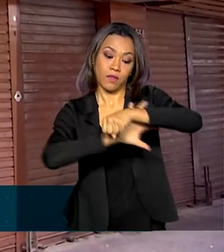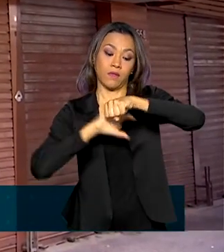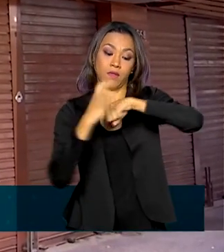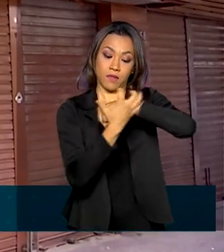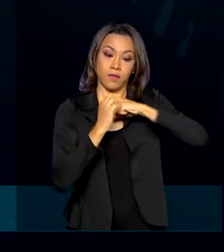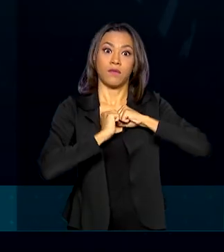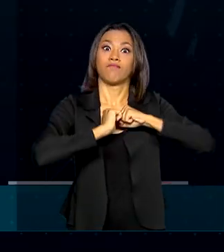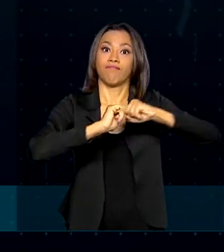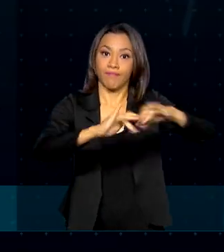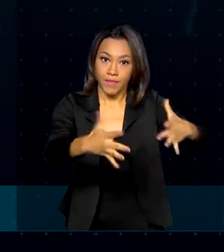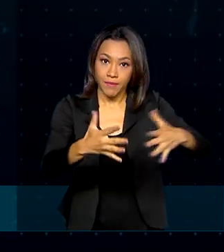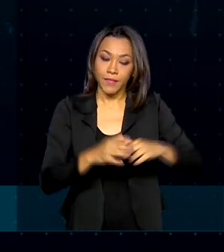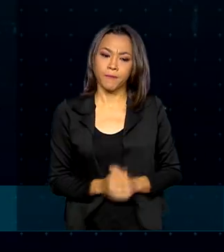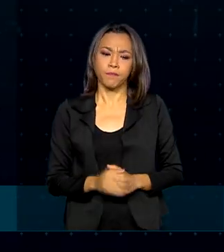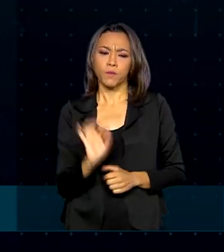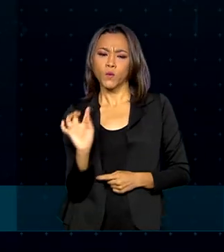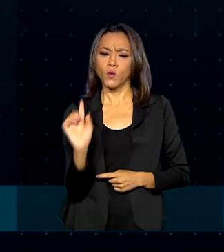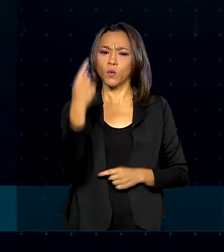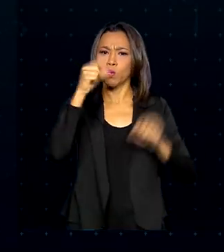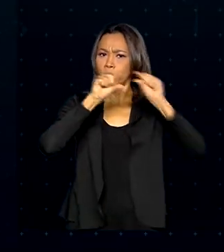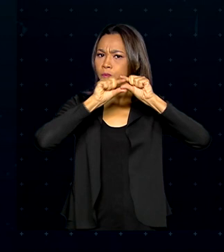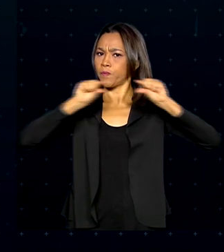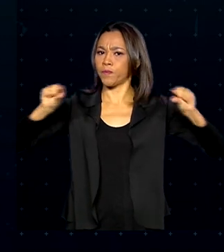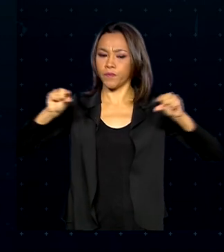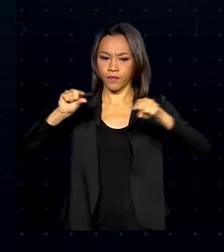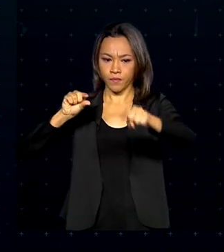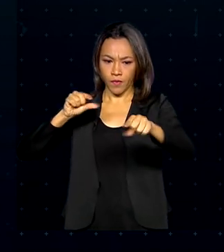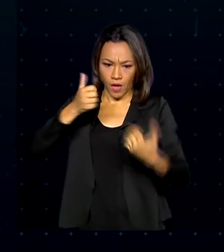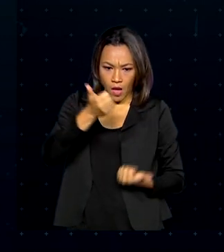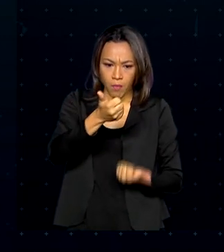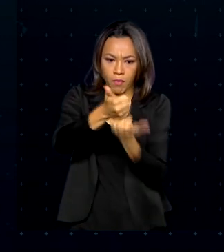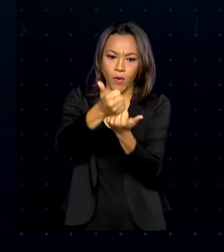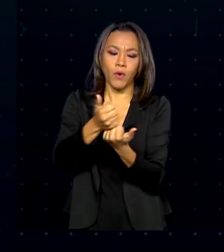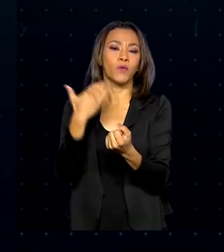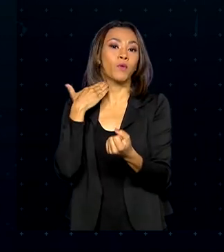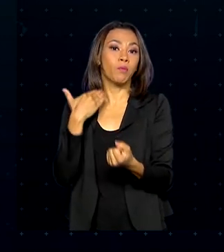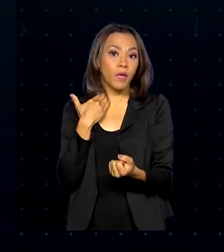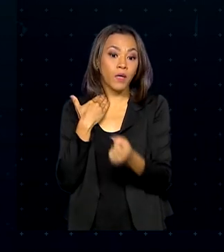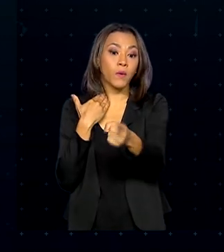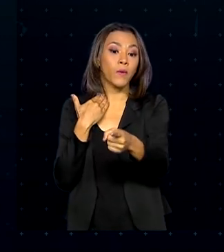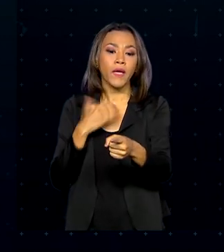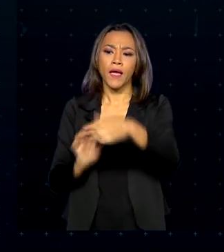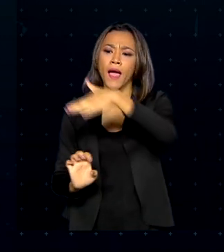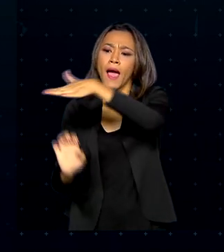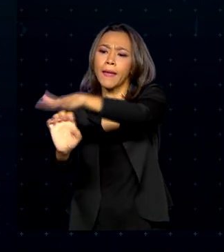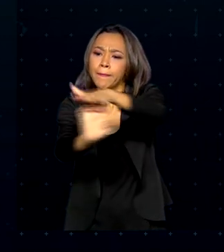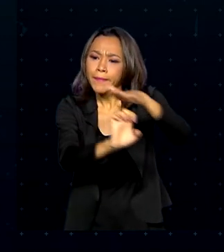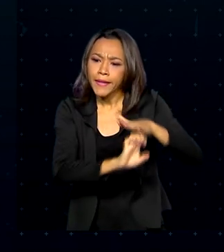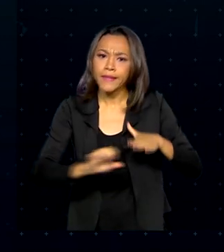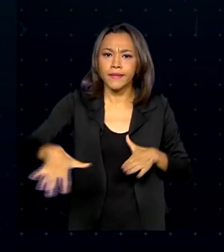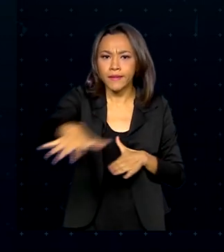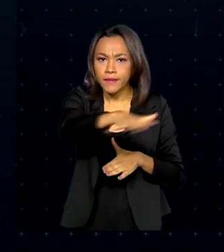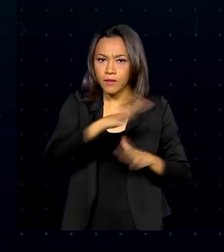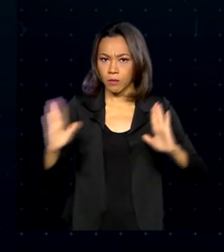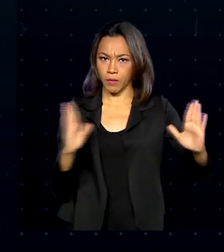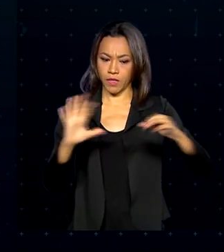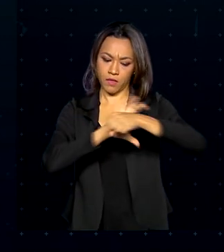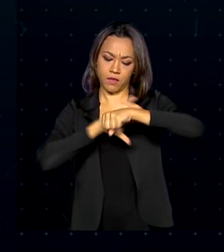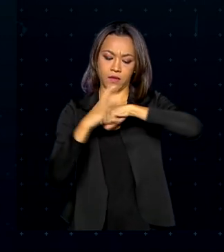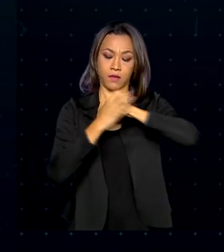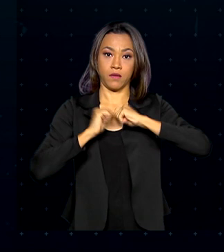-19. Um dos destaques foi o apoio emergencial do BNDES a empresas na pandemia, que alcançou